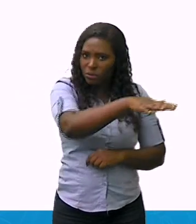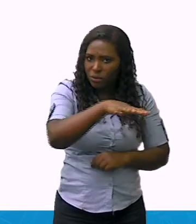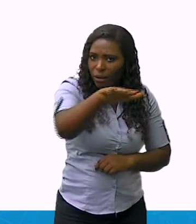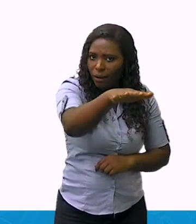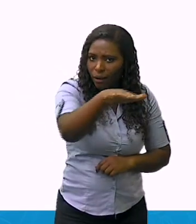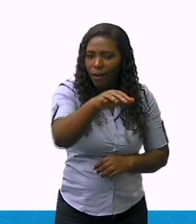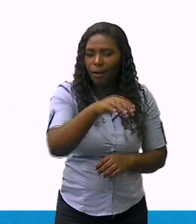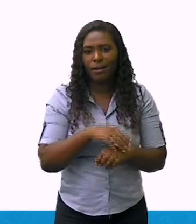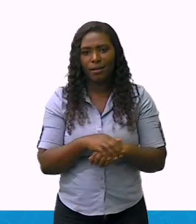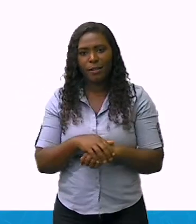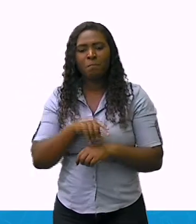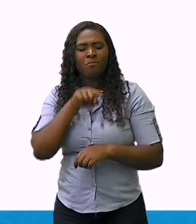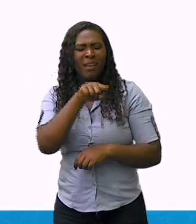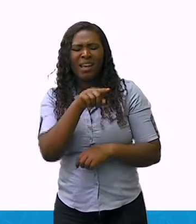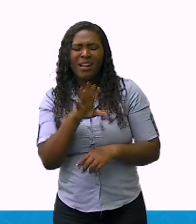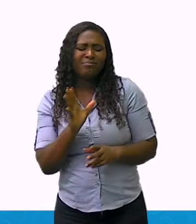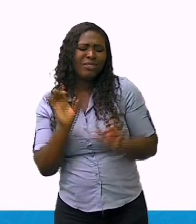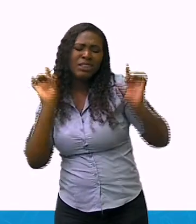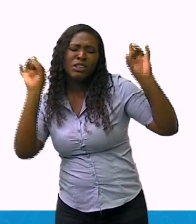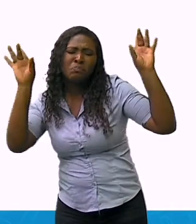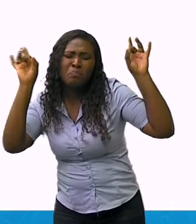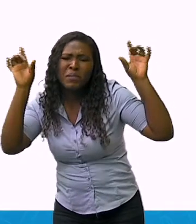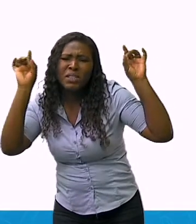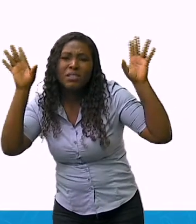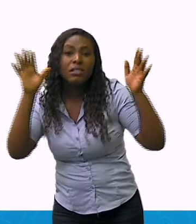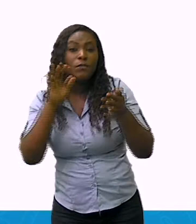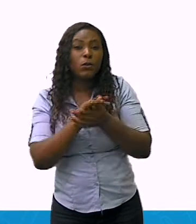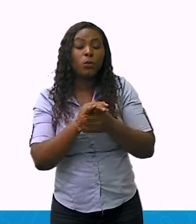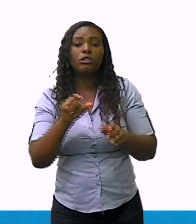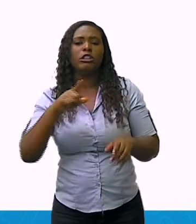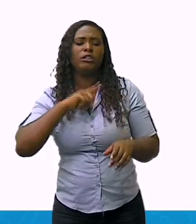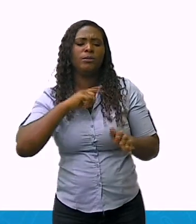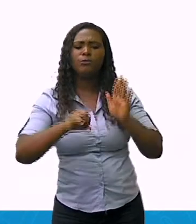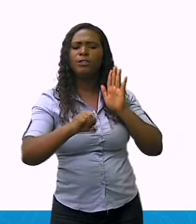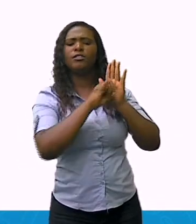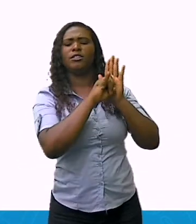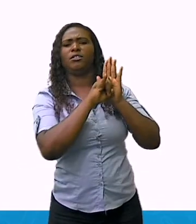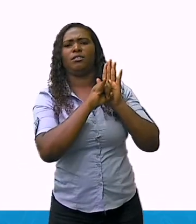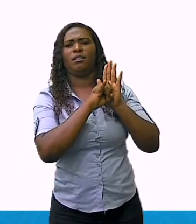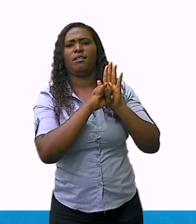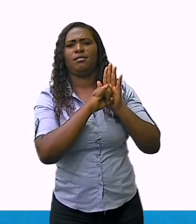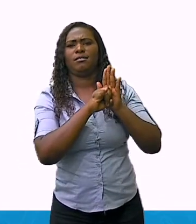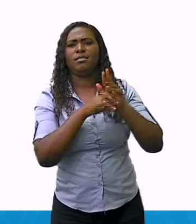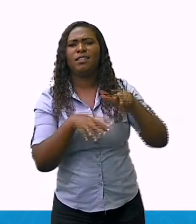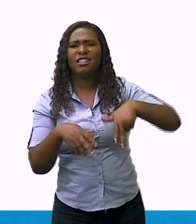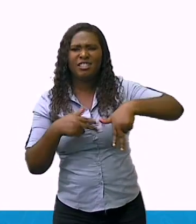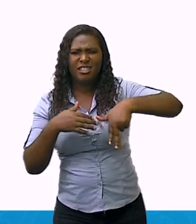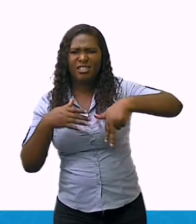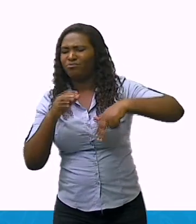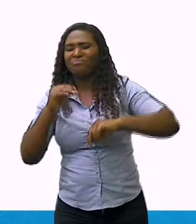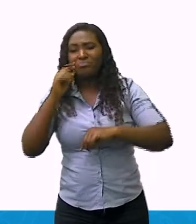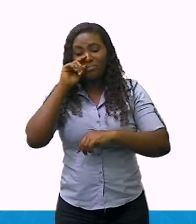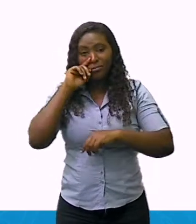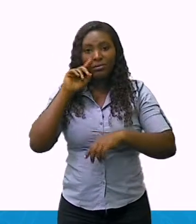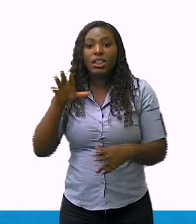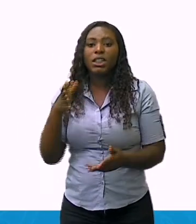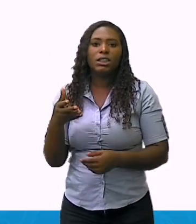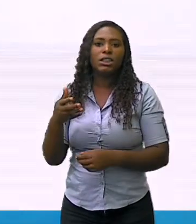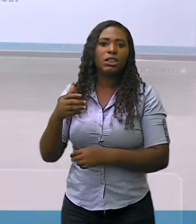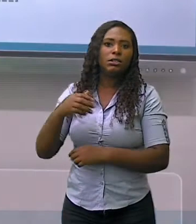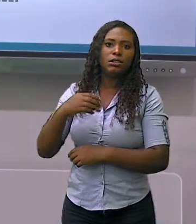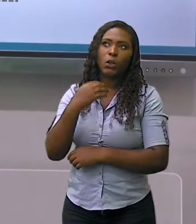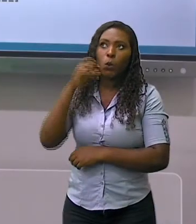especificidades, uma identidade étnica e cultural única,